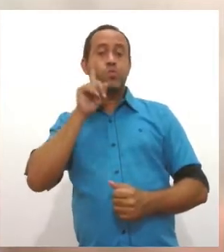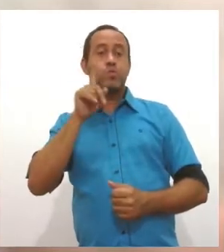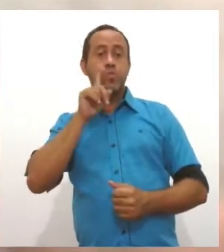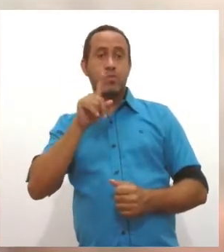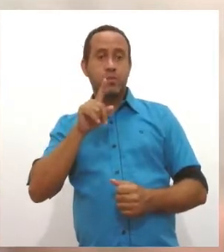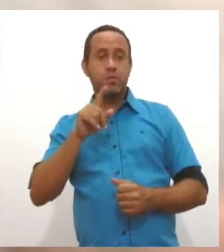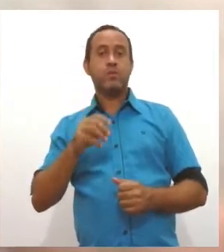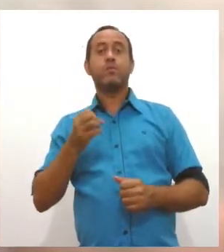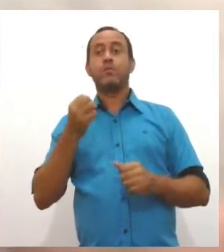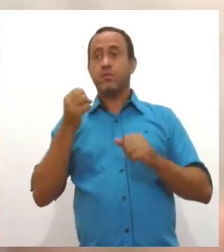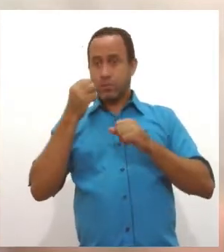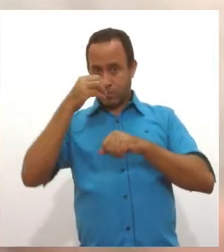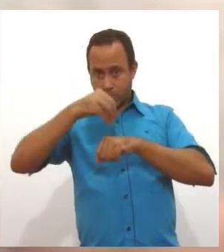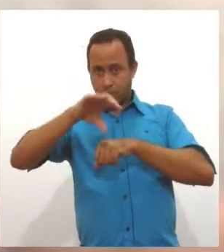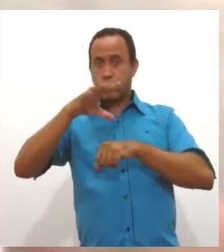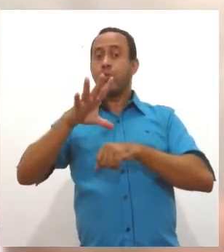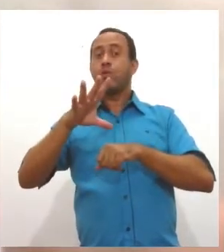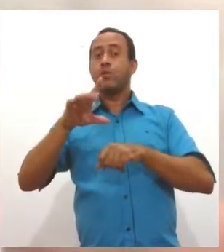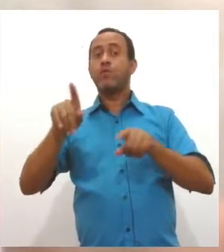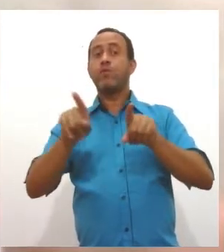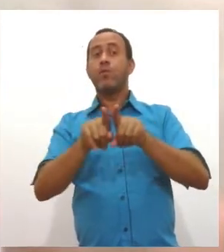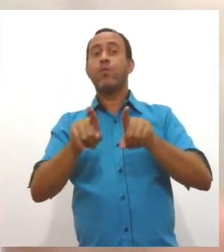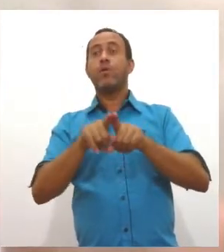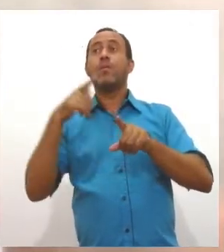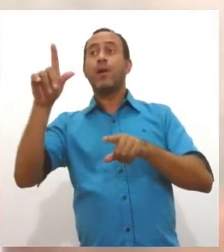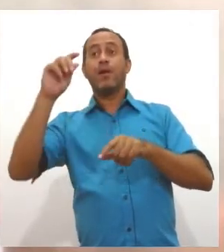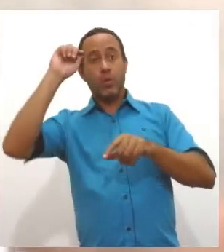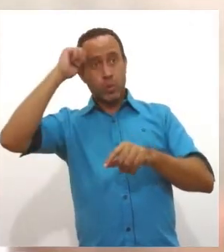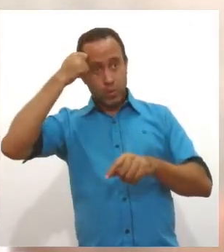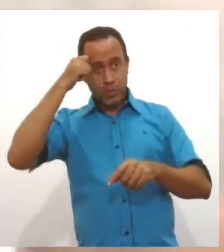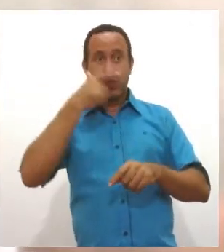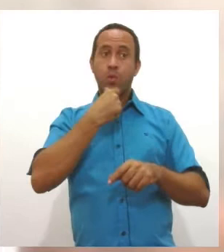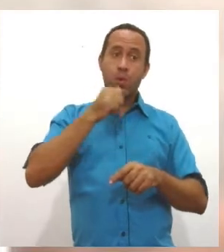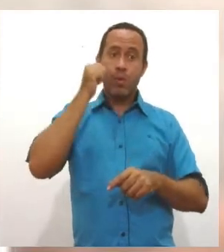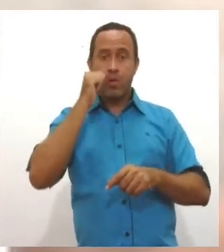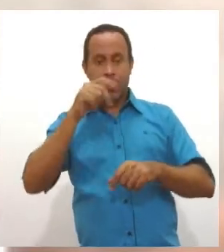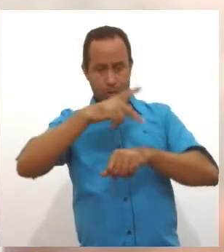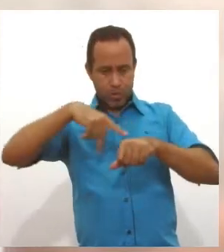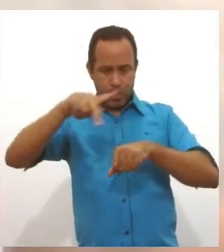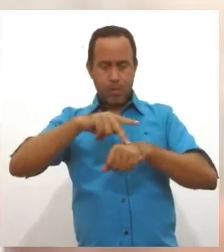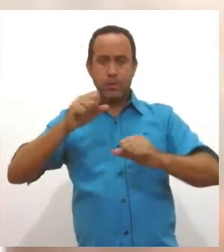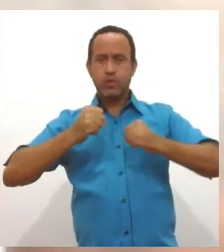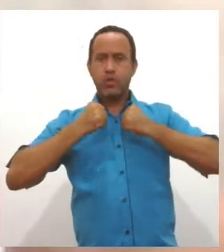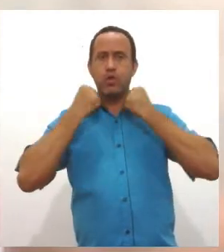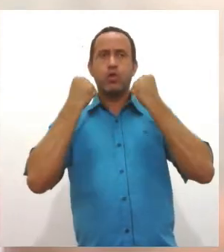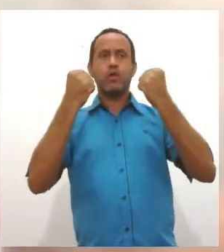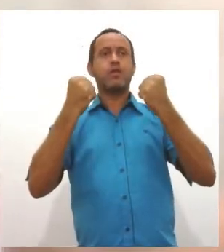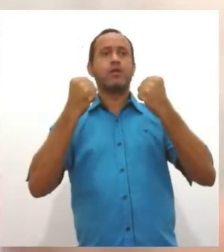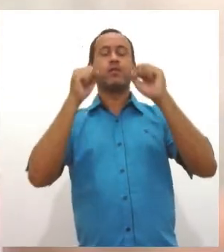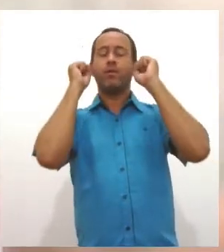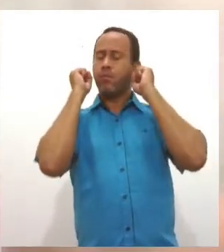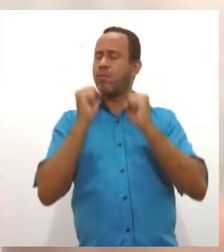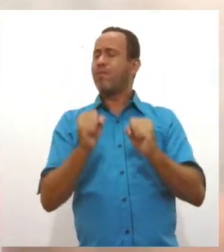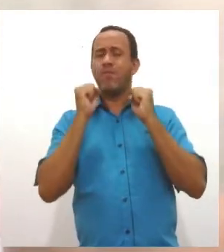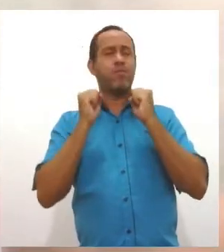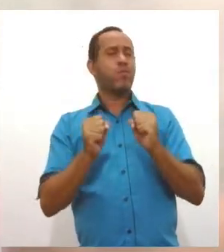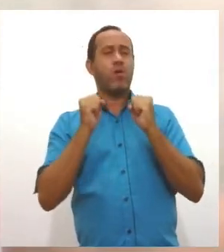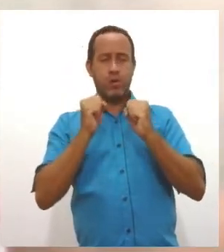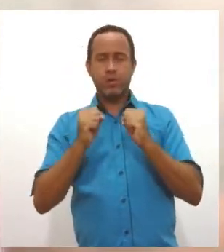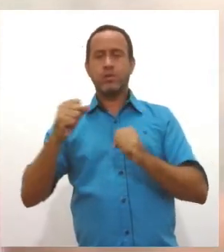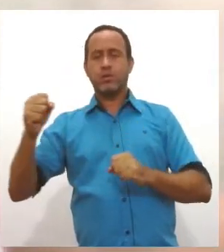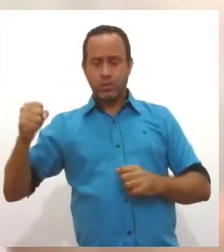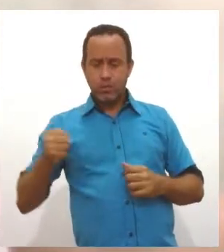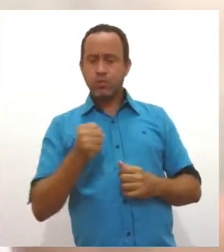de muita inspiração para que muitos negros e negras do nosso país saibam que é possível ocupar os